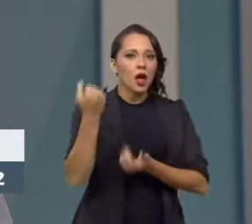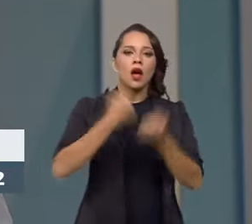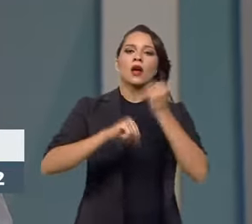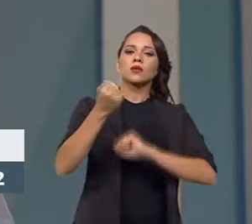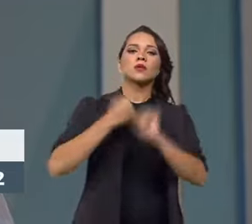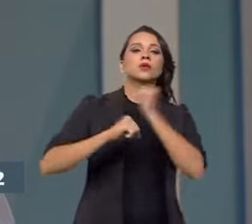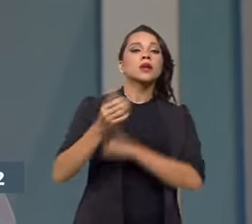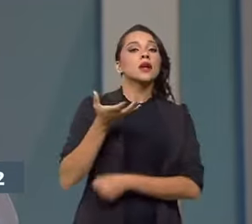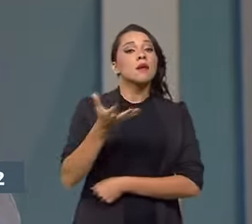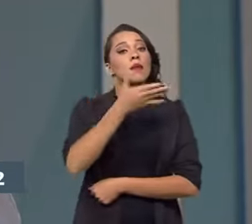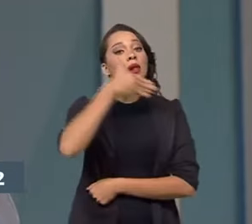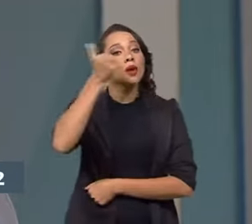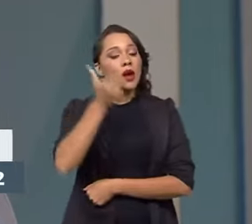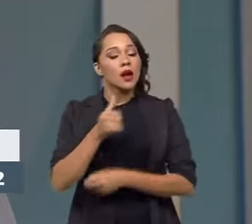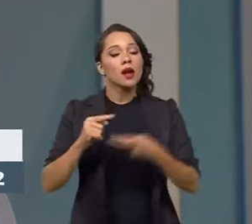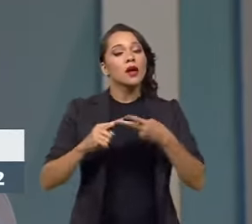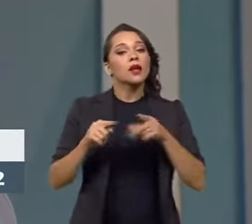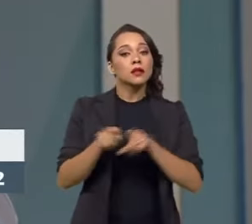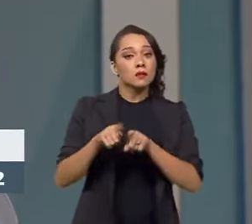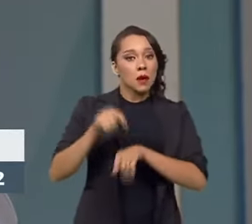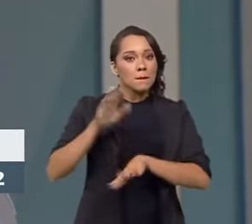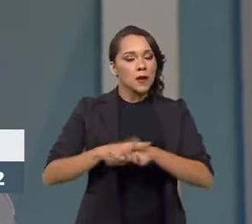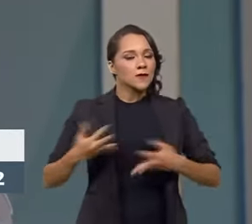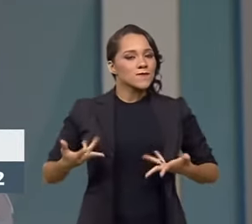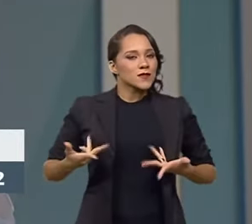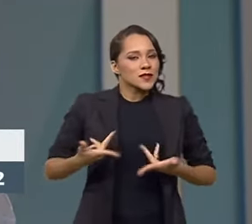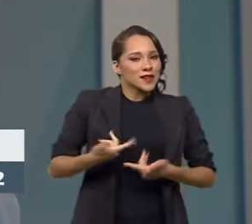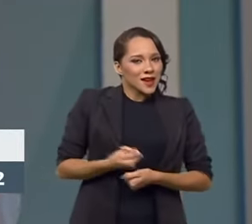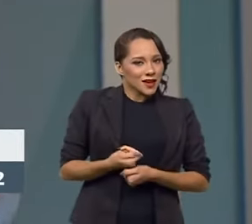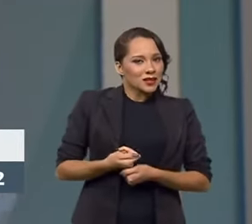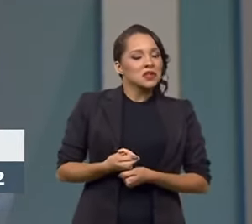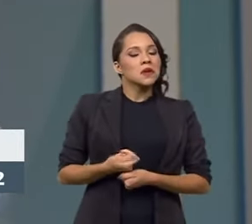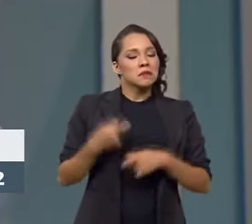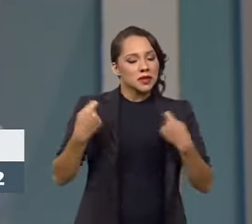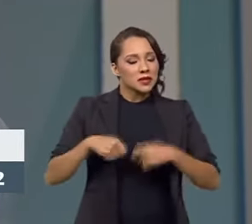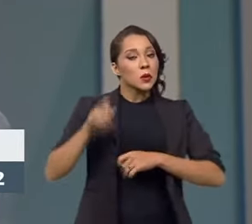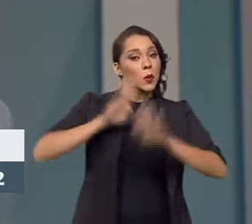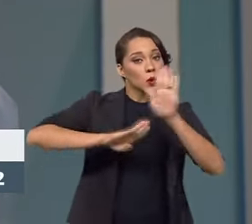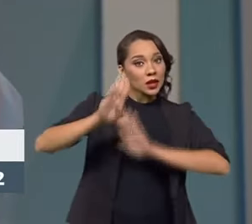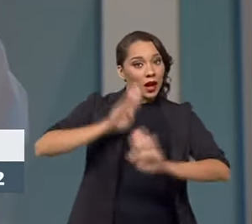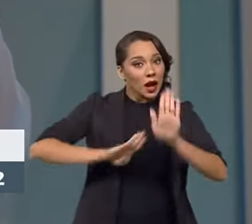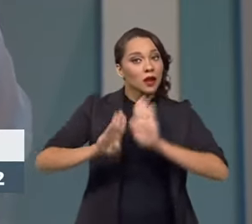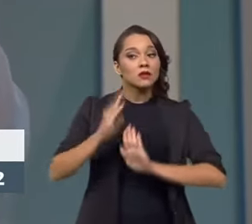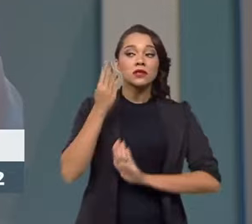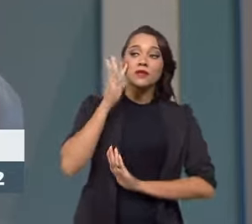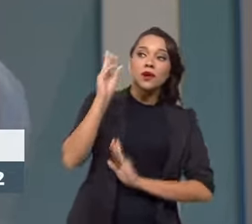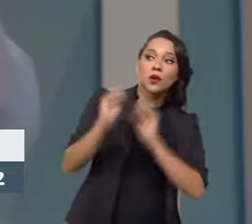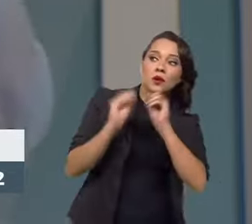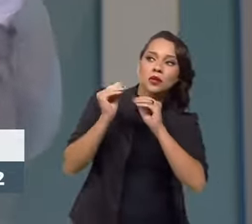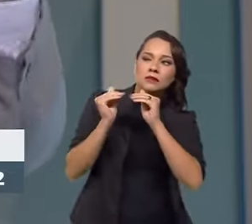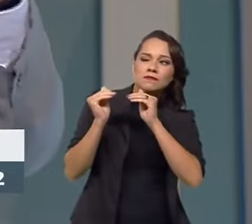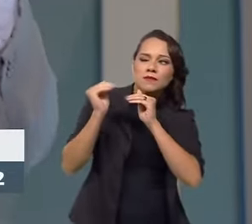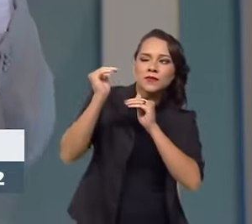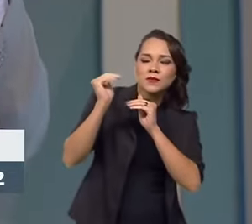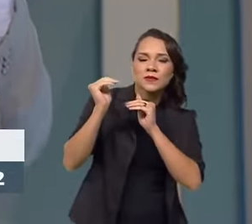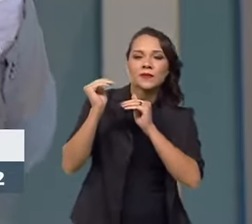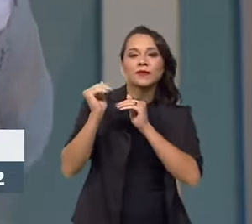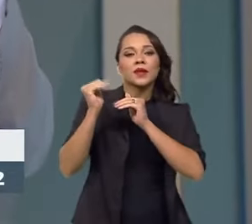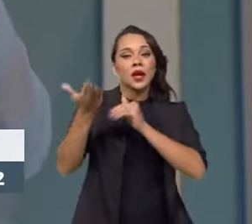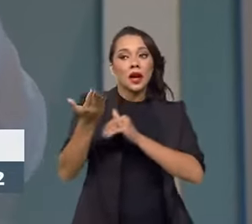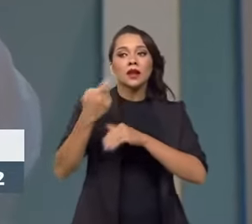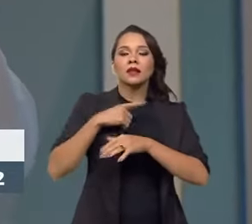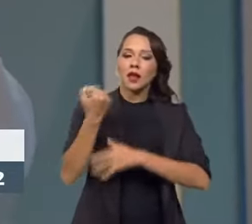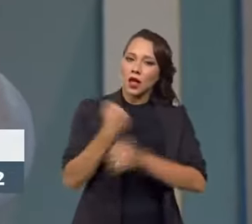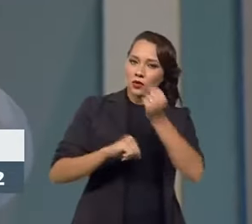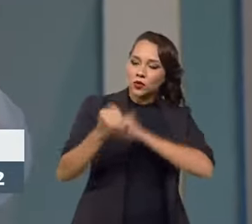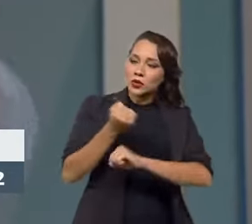vai procurando melhorar, vai procurando fazer mais eficiente e a gente tem que ter sempre o cuidado de botar essa linha um pouquinho acima e aí ir puxando